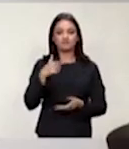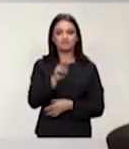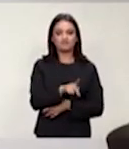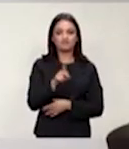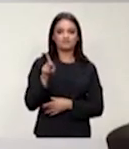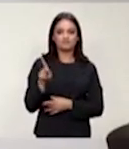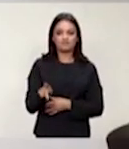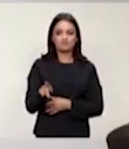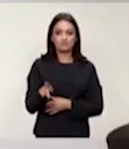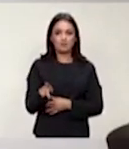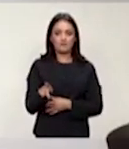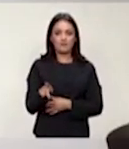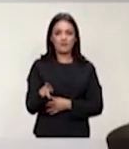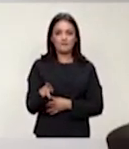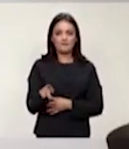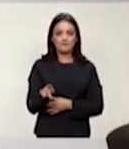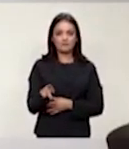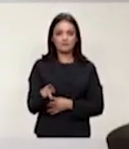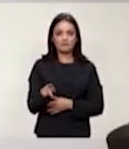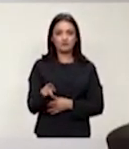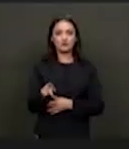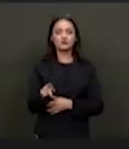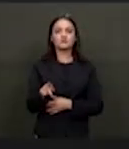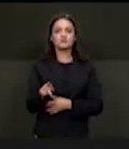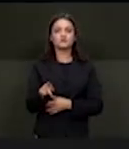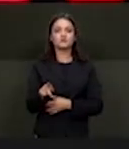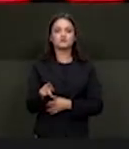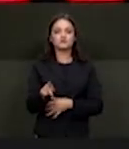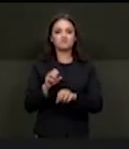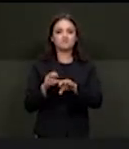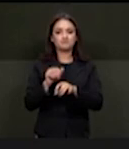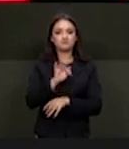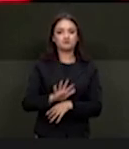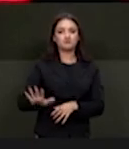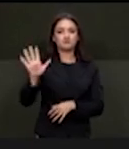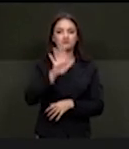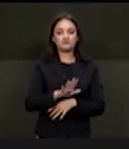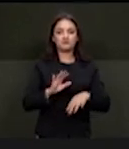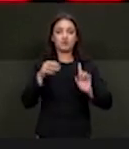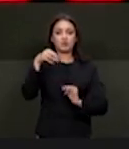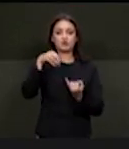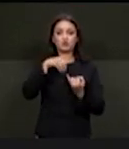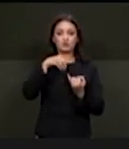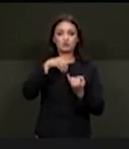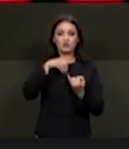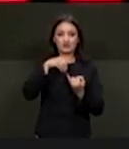da Rede Federal, votado no Instituto Federal Fluminense,